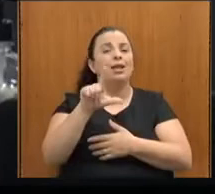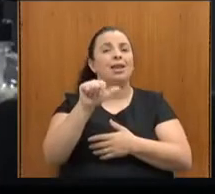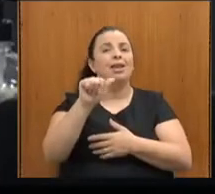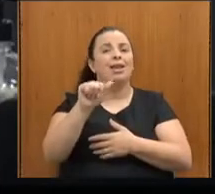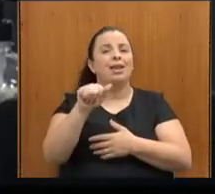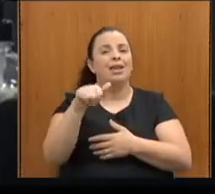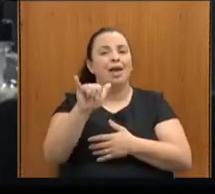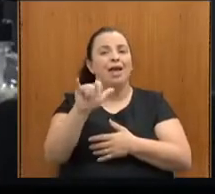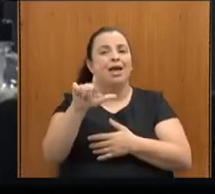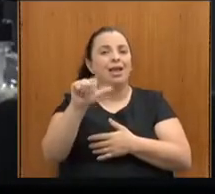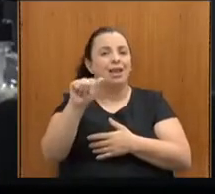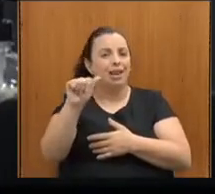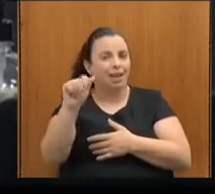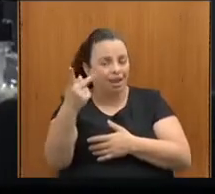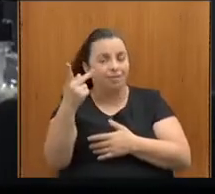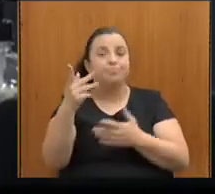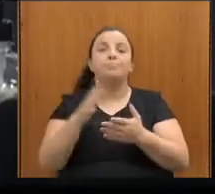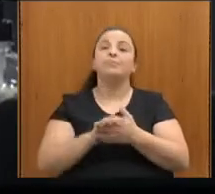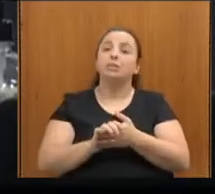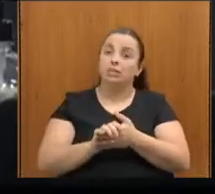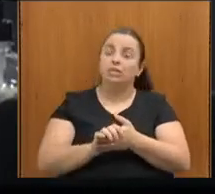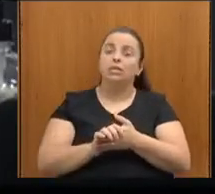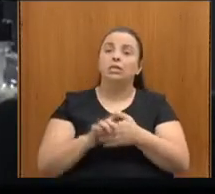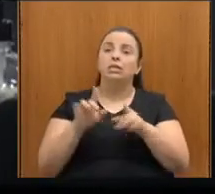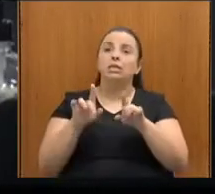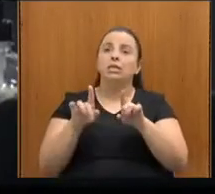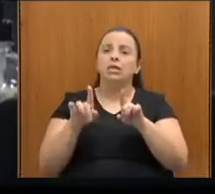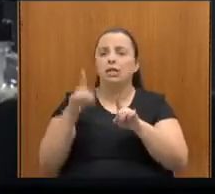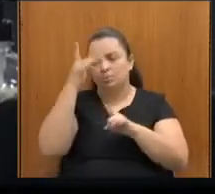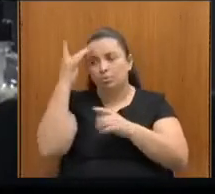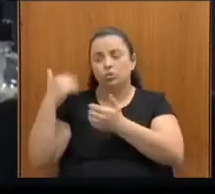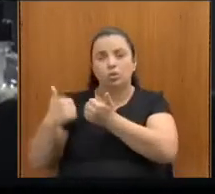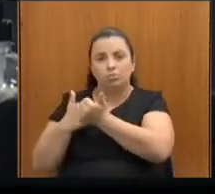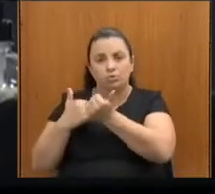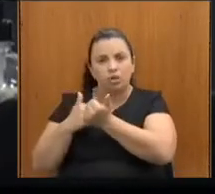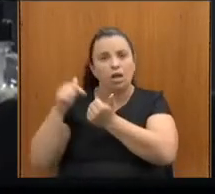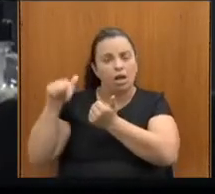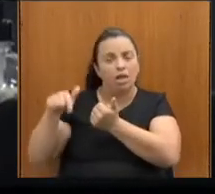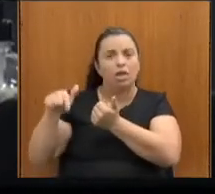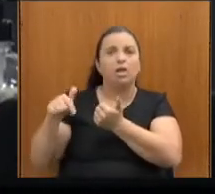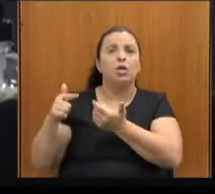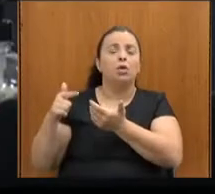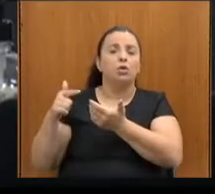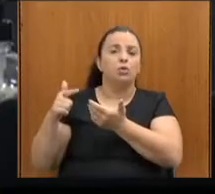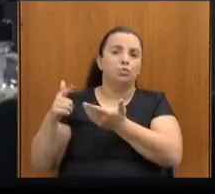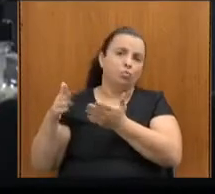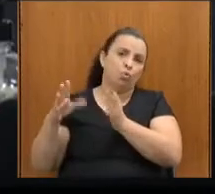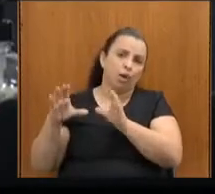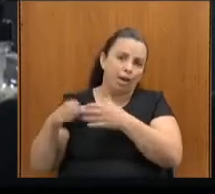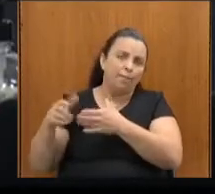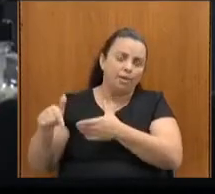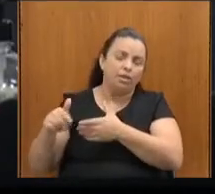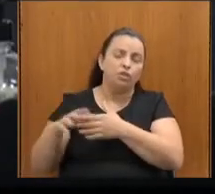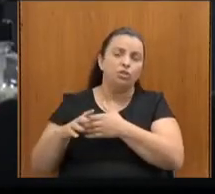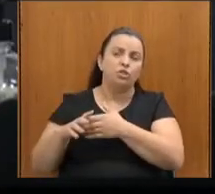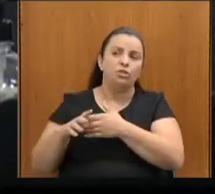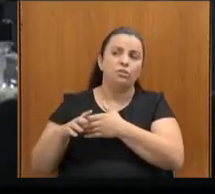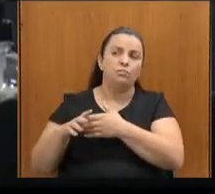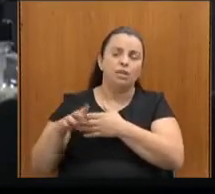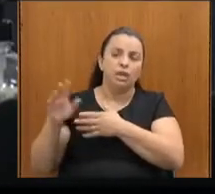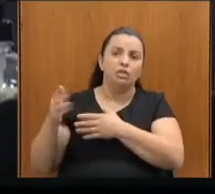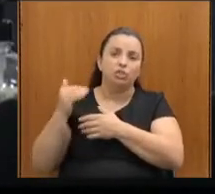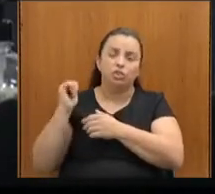Guilherme e a doutora Thais, nos assessoram na comissão, aqui via gabinete, já me passaram essa